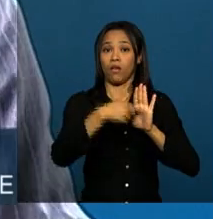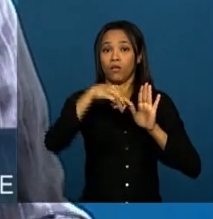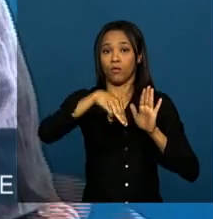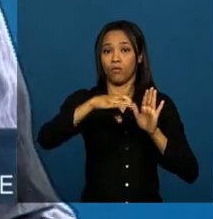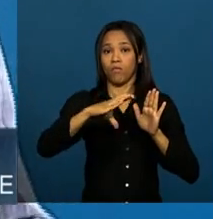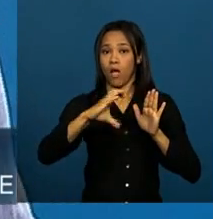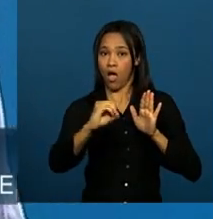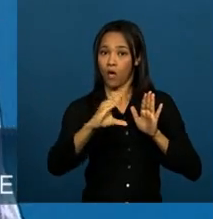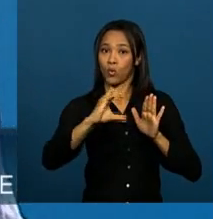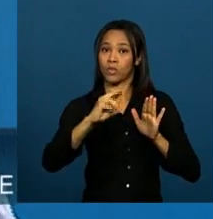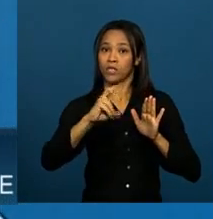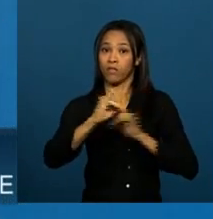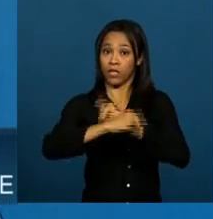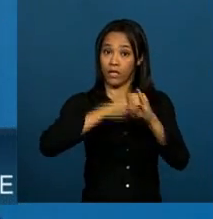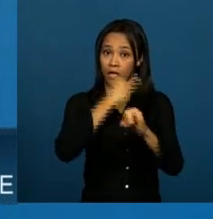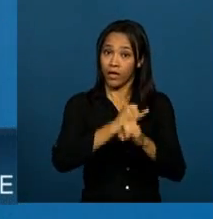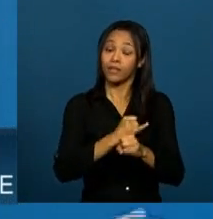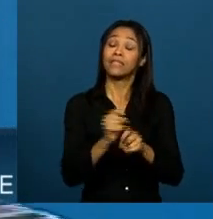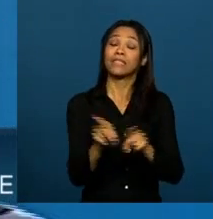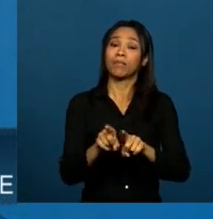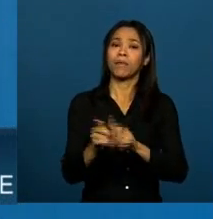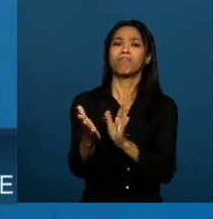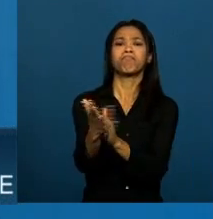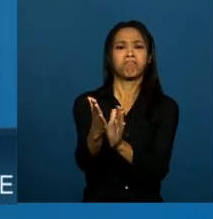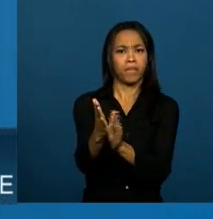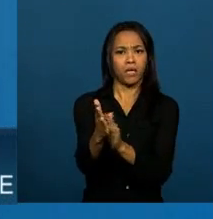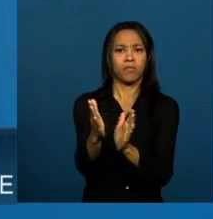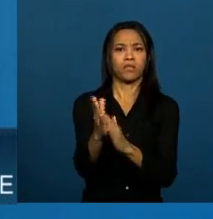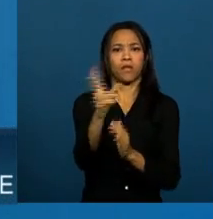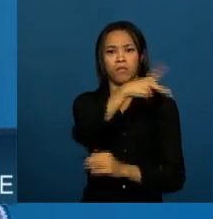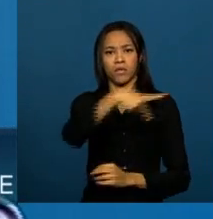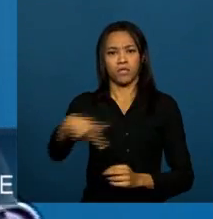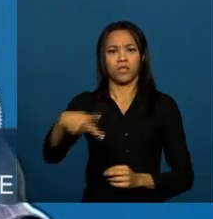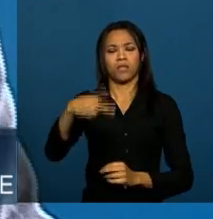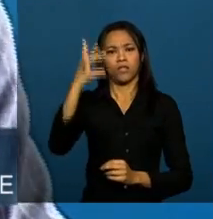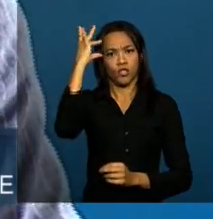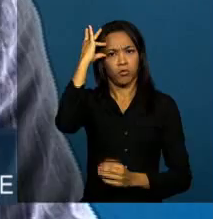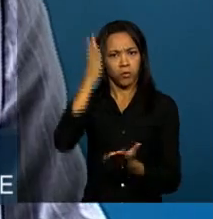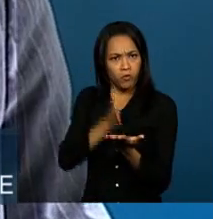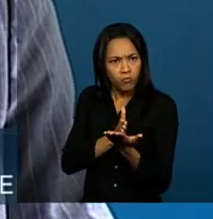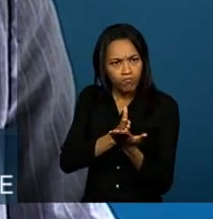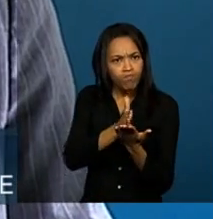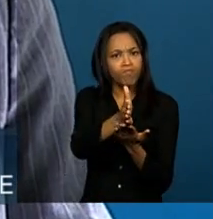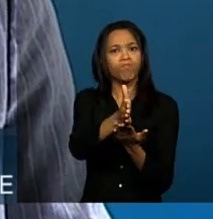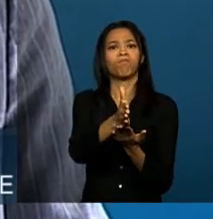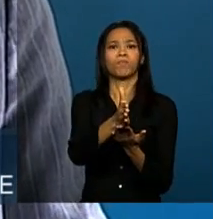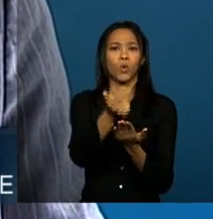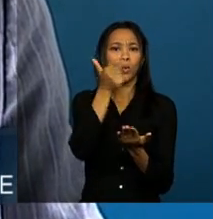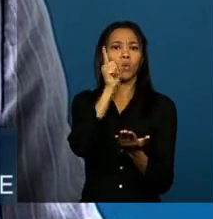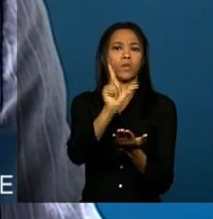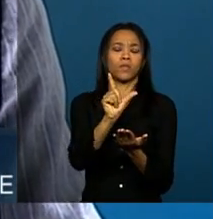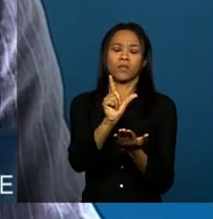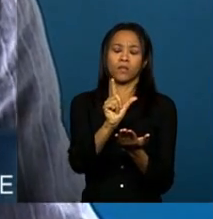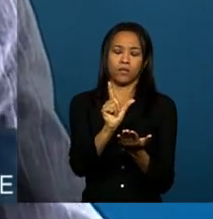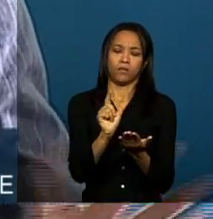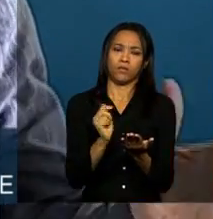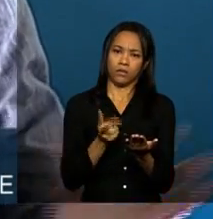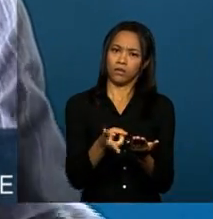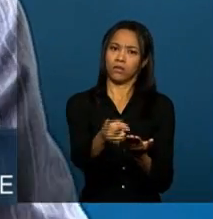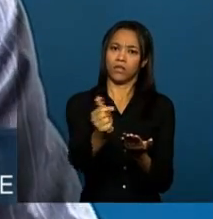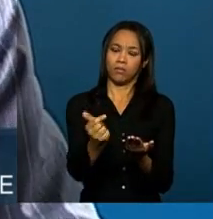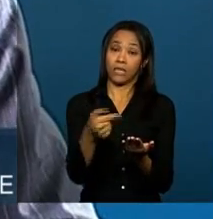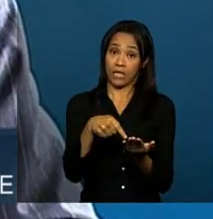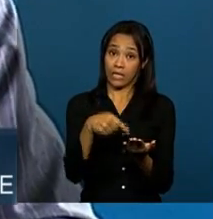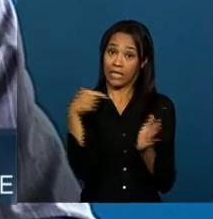Queria parabenizar também a nossa presidenta pela determinação com que atuou no sentido de que esse